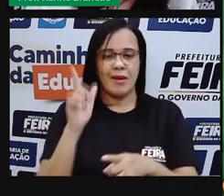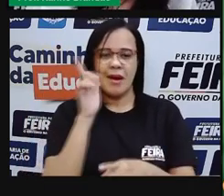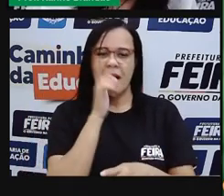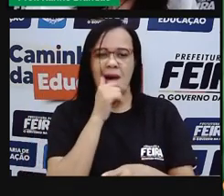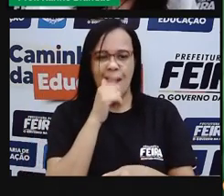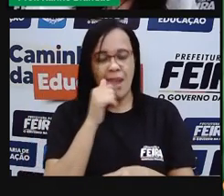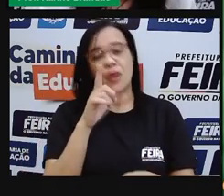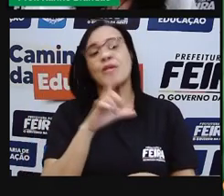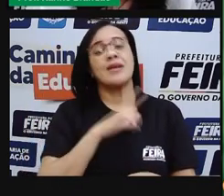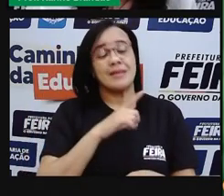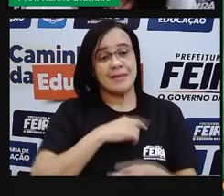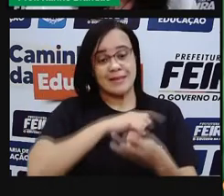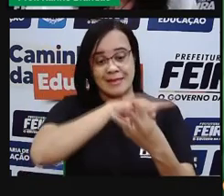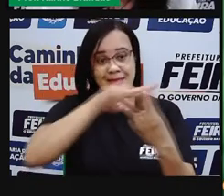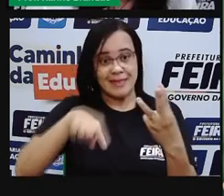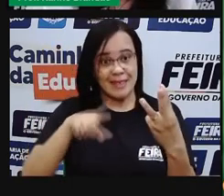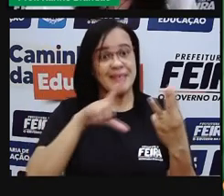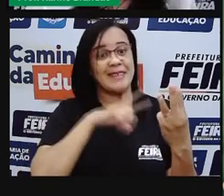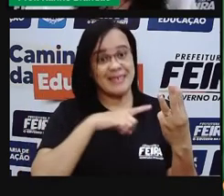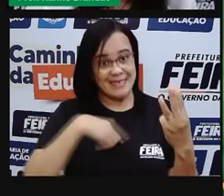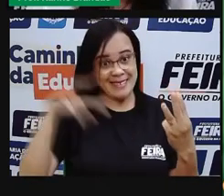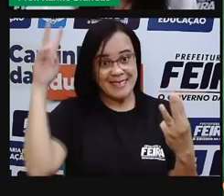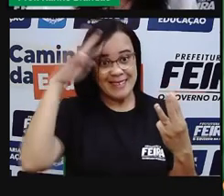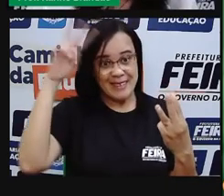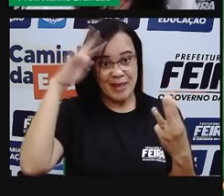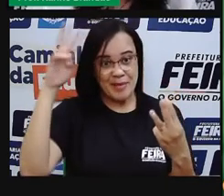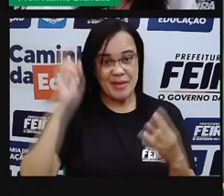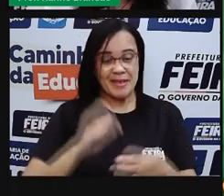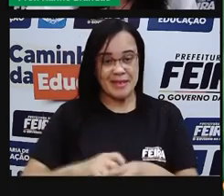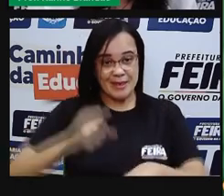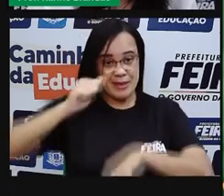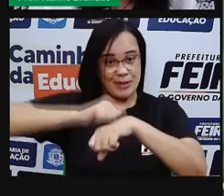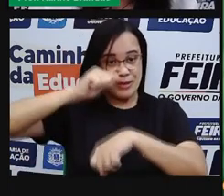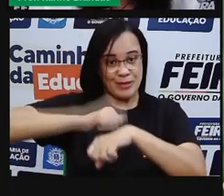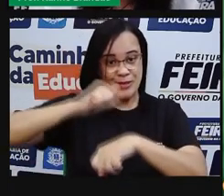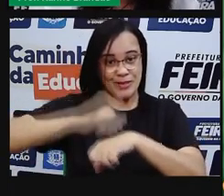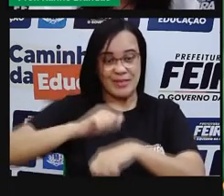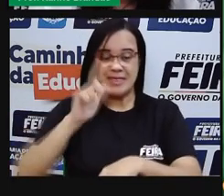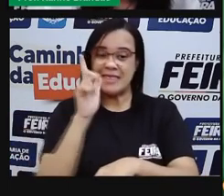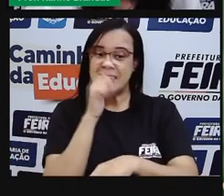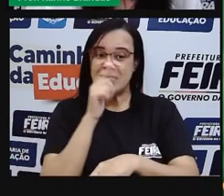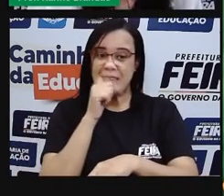nos três estados físicos da matéria. Olha que legal. Olha que interessante.